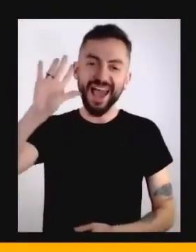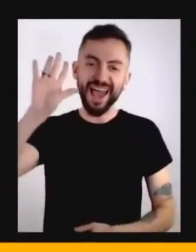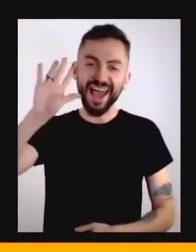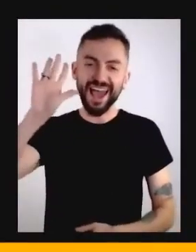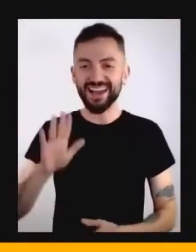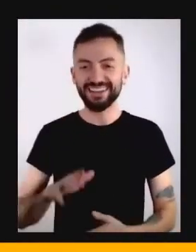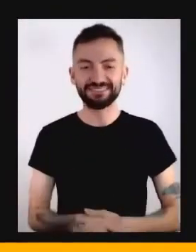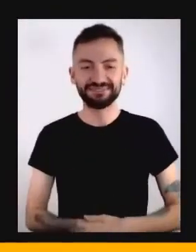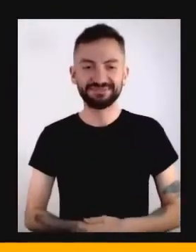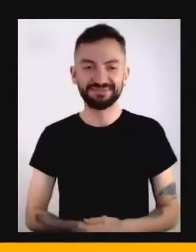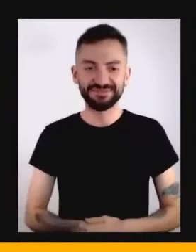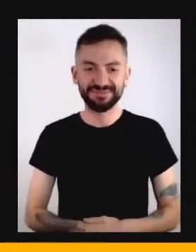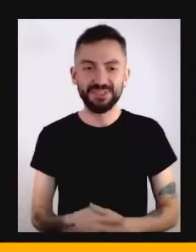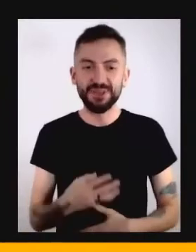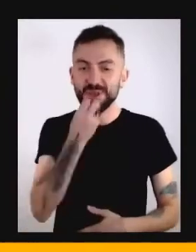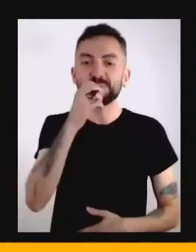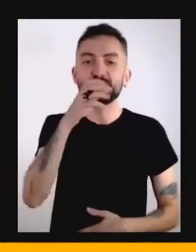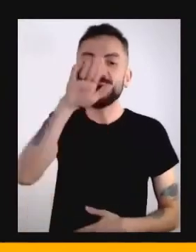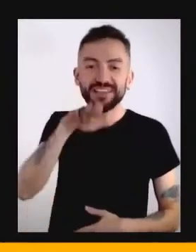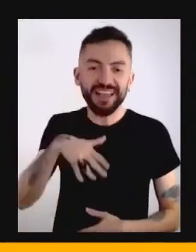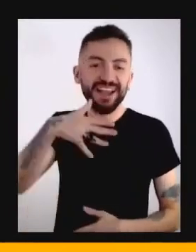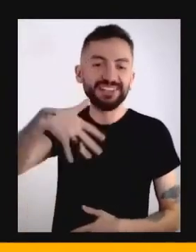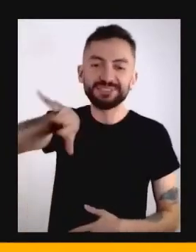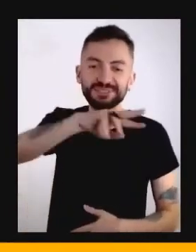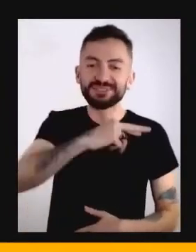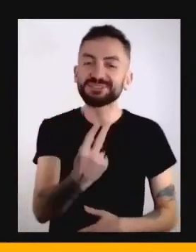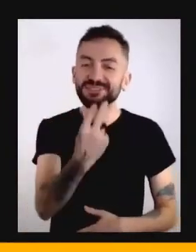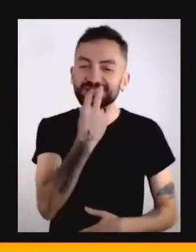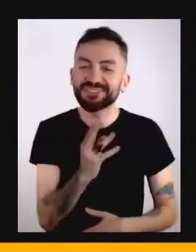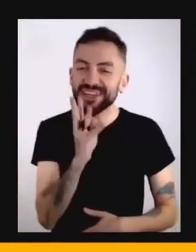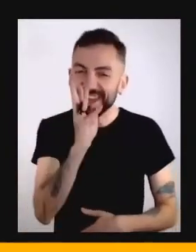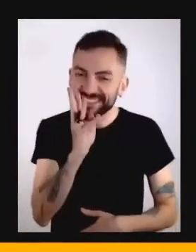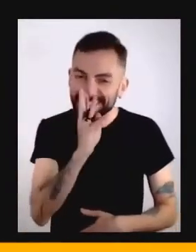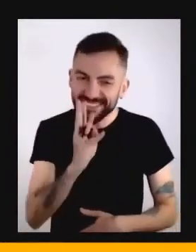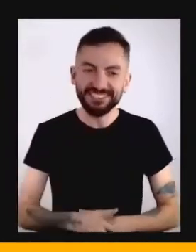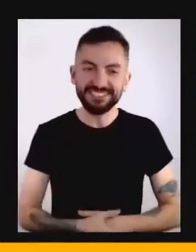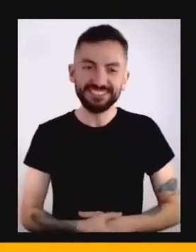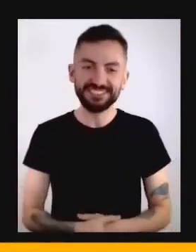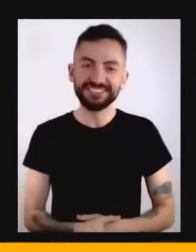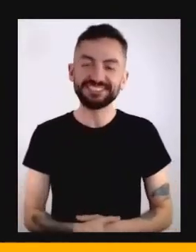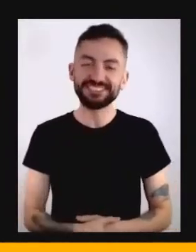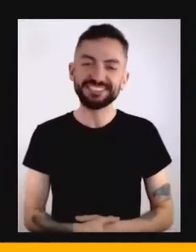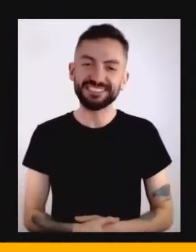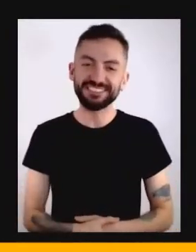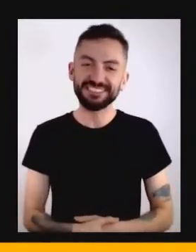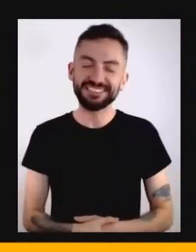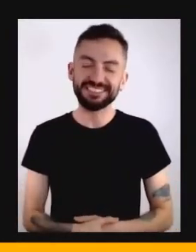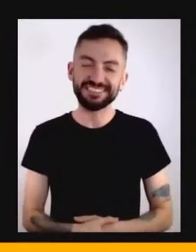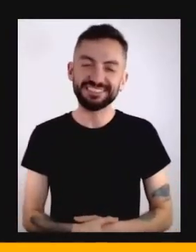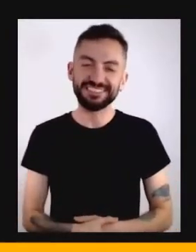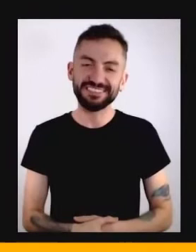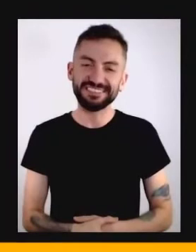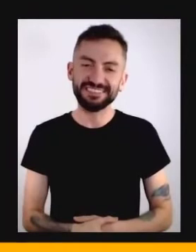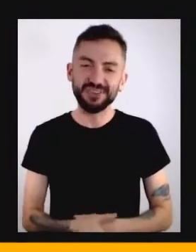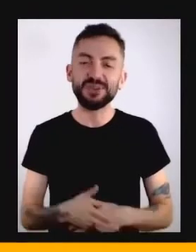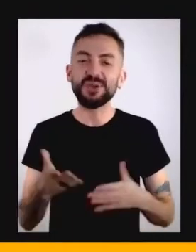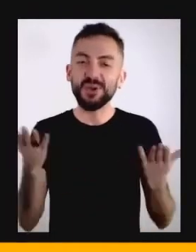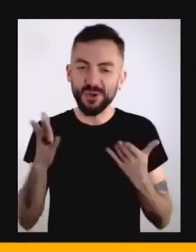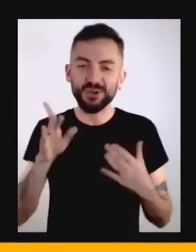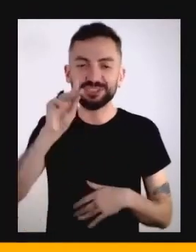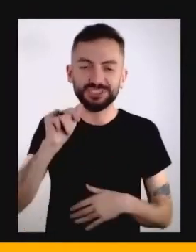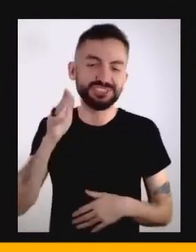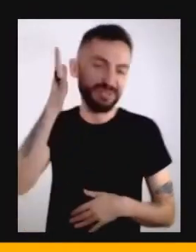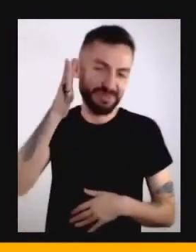boa tarde para quem está aqui comigo nessa nossa apresentação. Quero